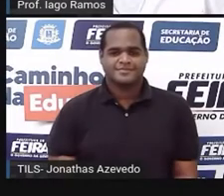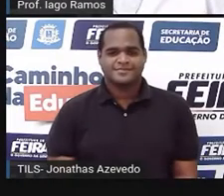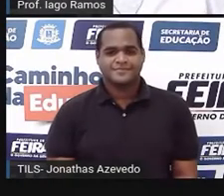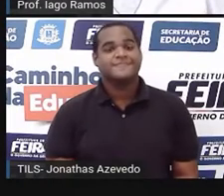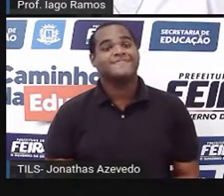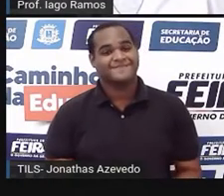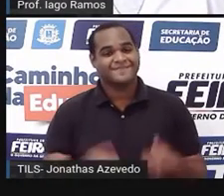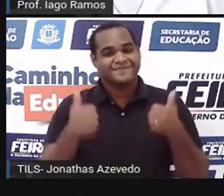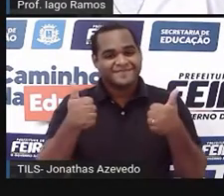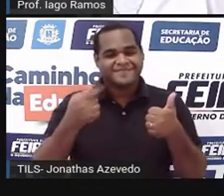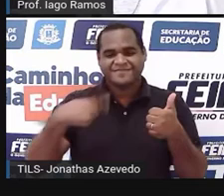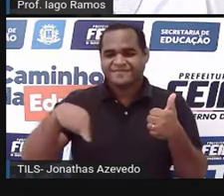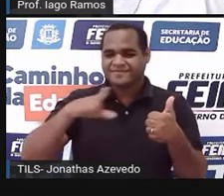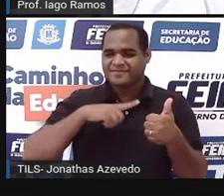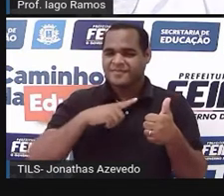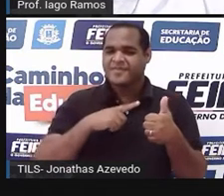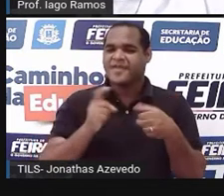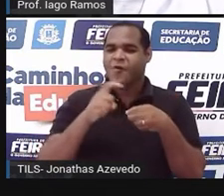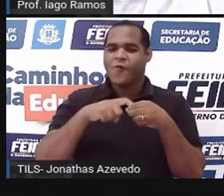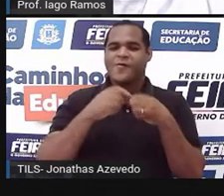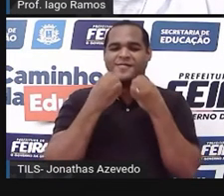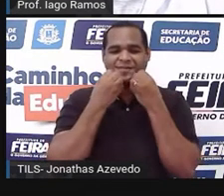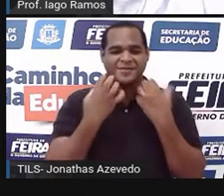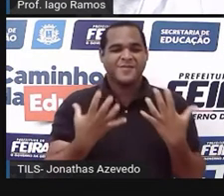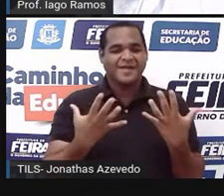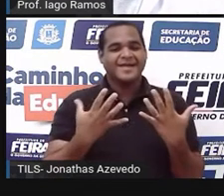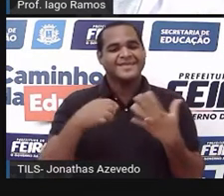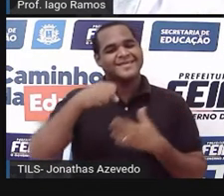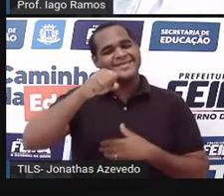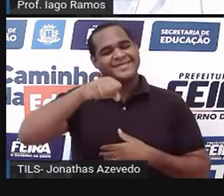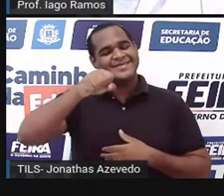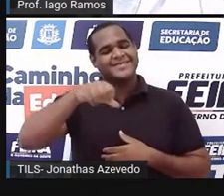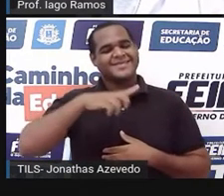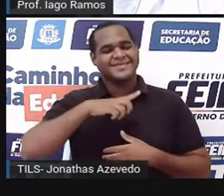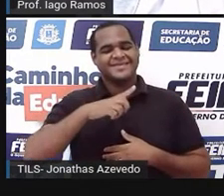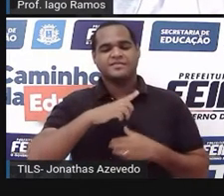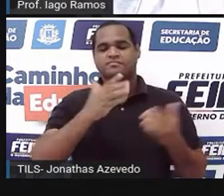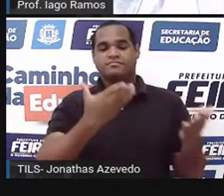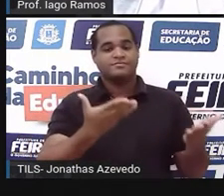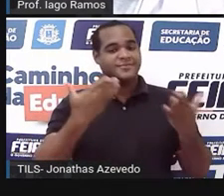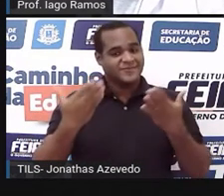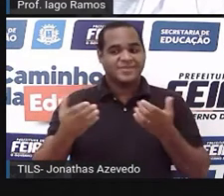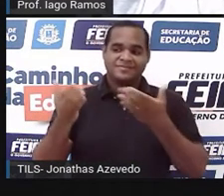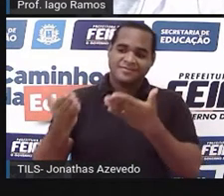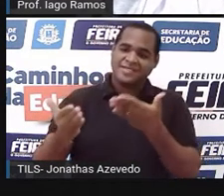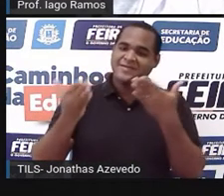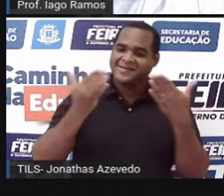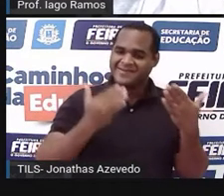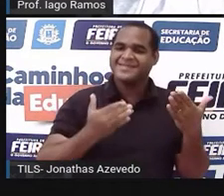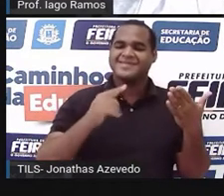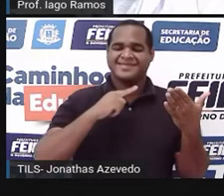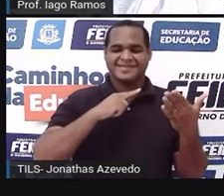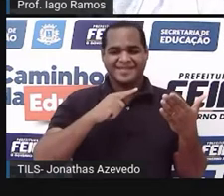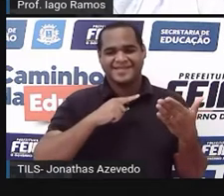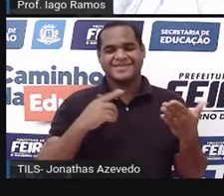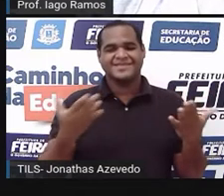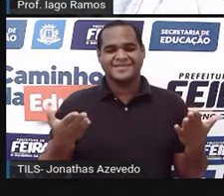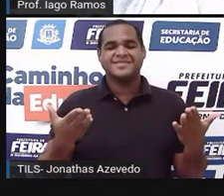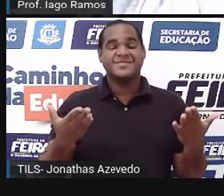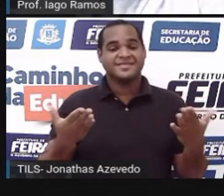Estamos de volta! É isso aí! Seja bem-vindo, seja bem-vinda!